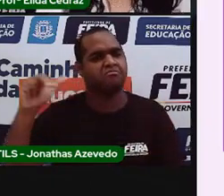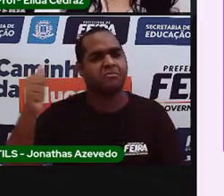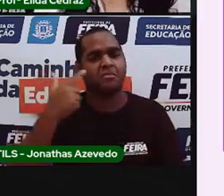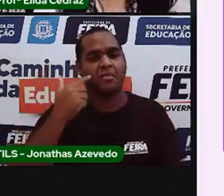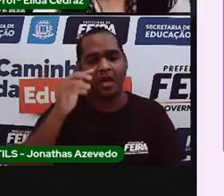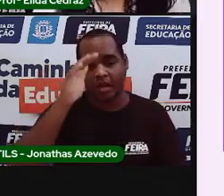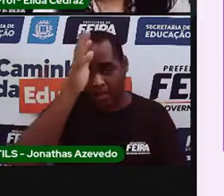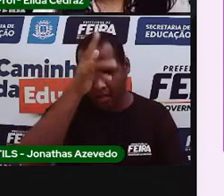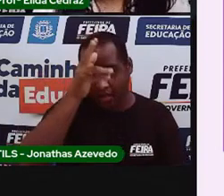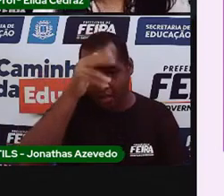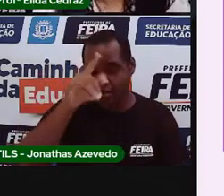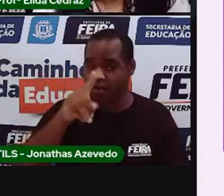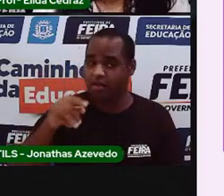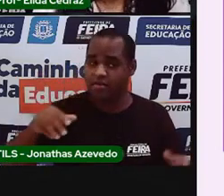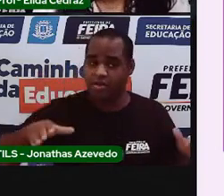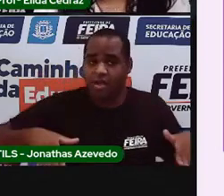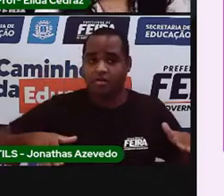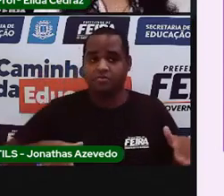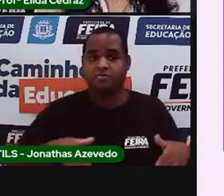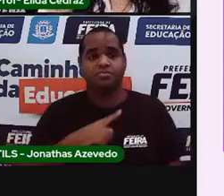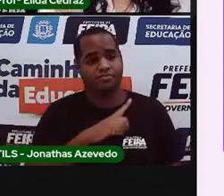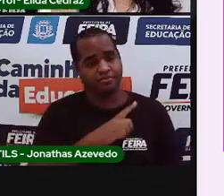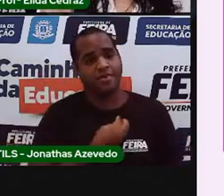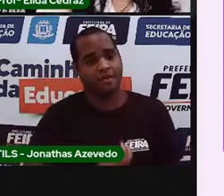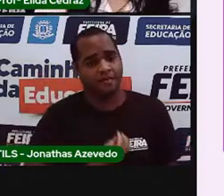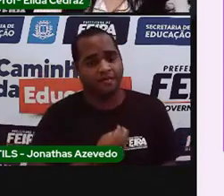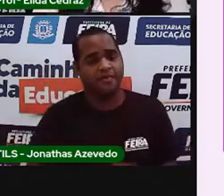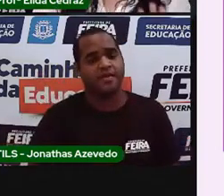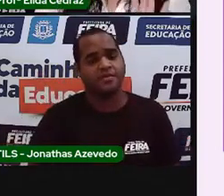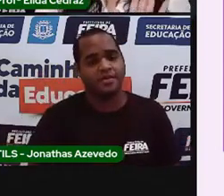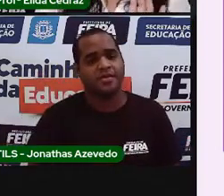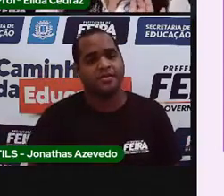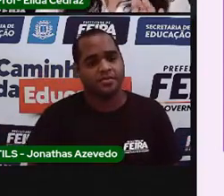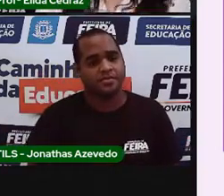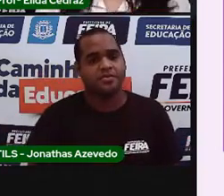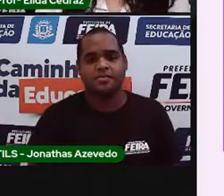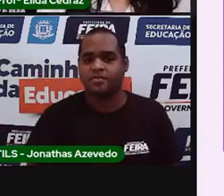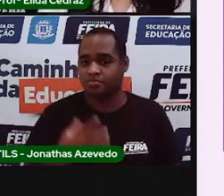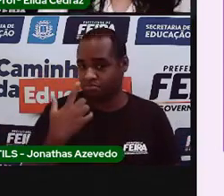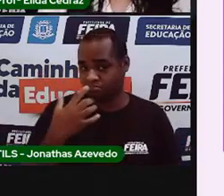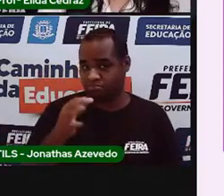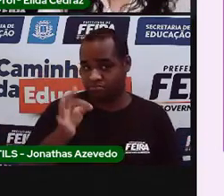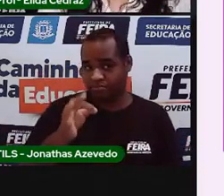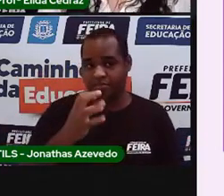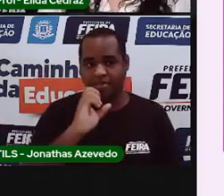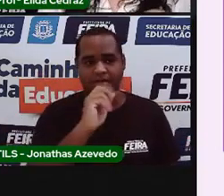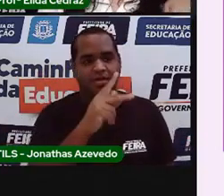galinha tem asa, não tem? Isso. Então certo, tá bom?